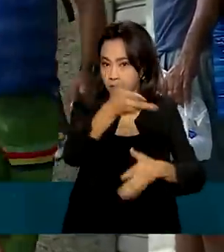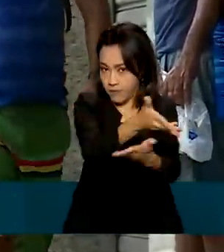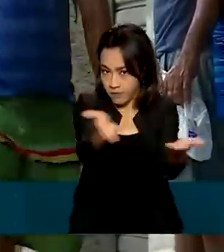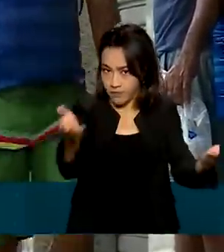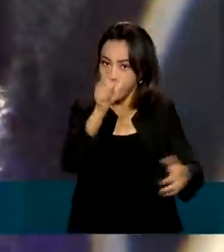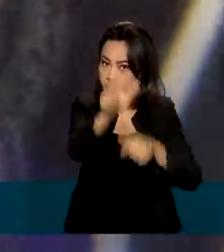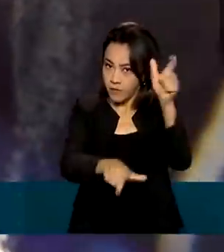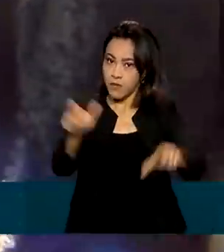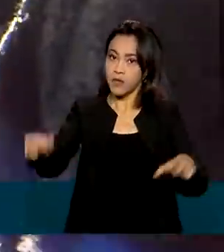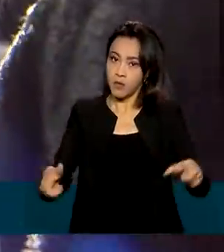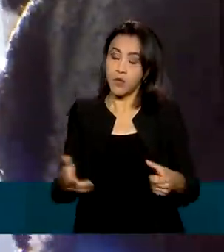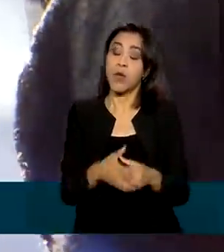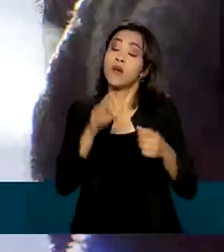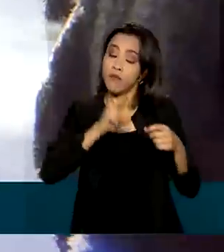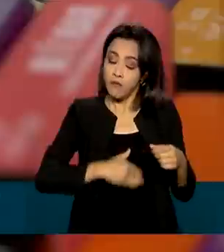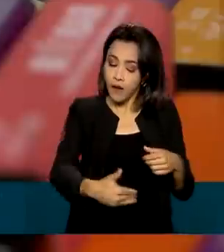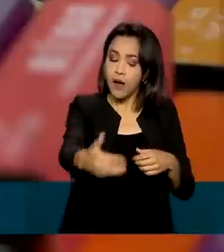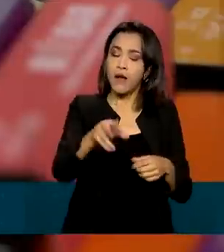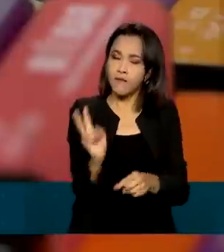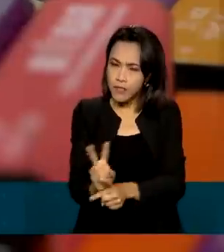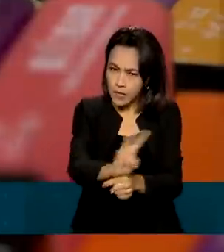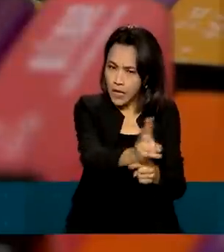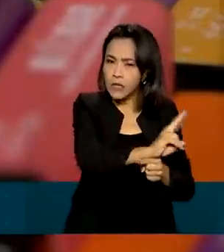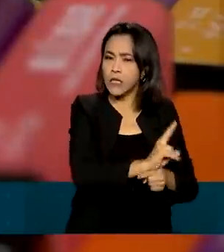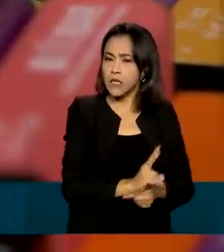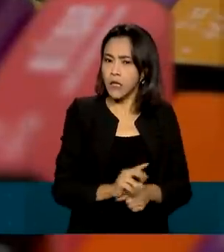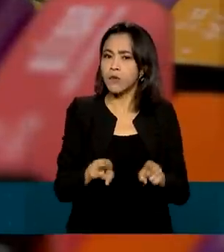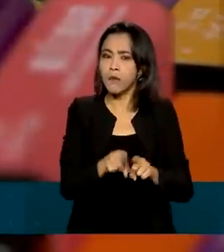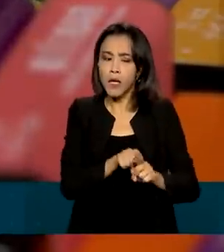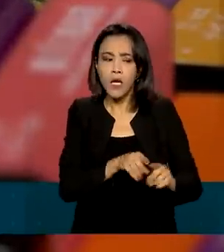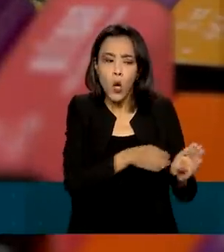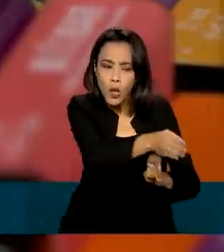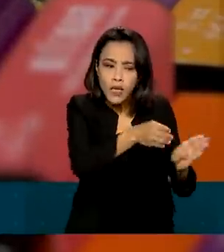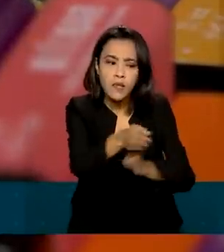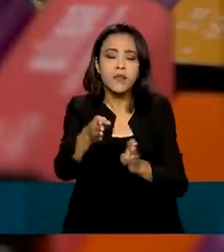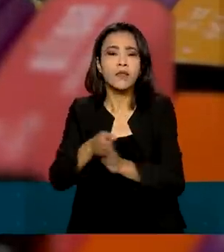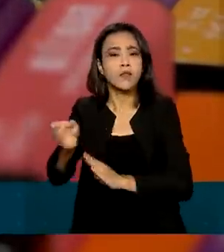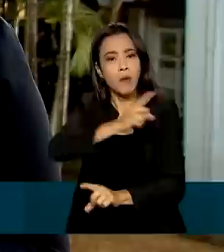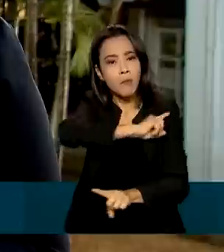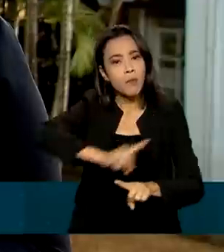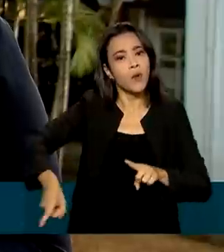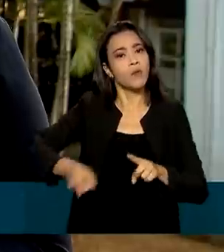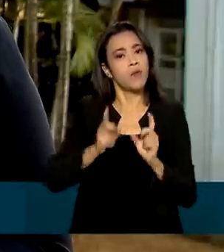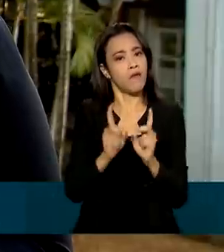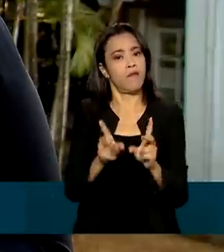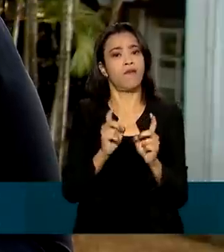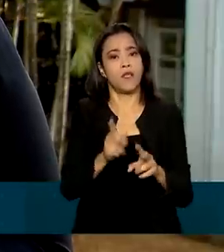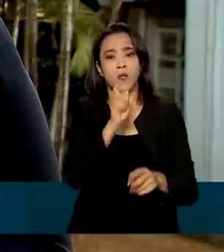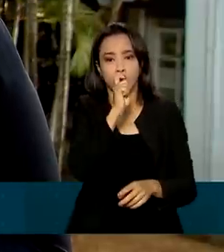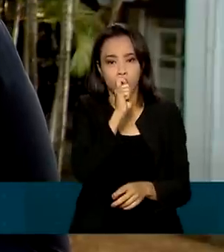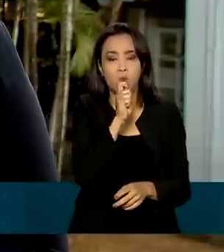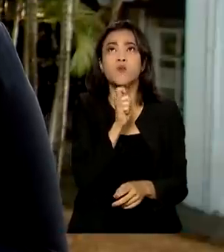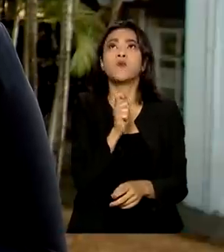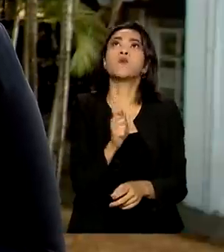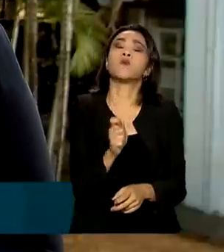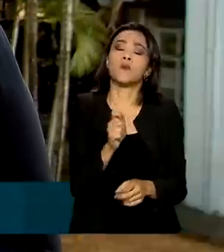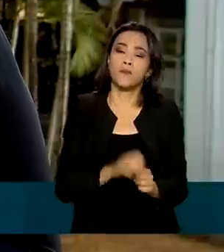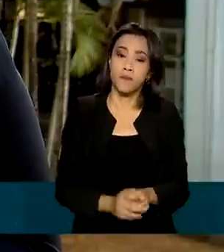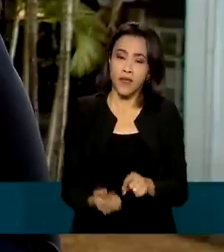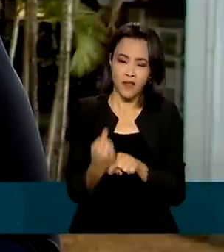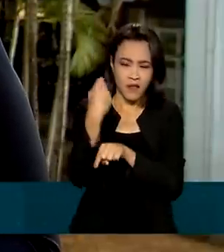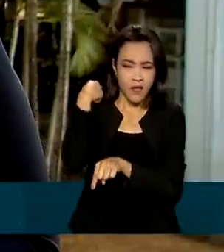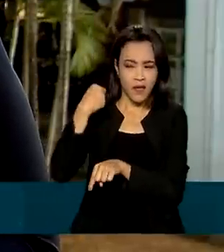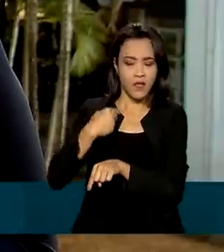educativas e de fiscalização para coibir o comércio irregular do produto. Desde 2009, a comercialização